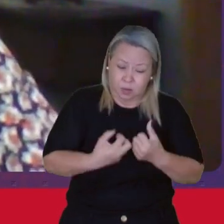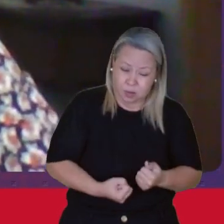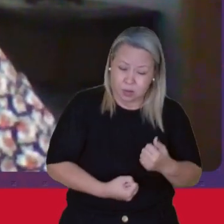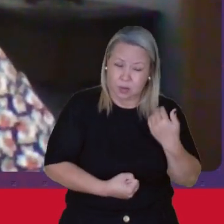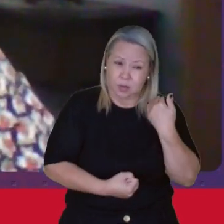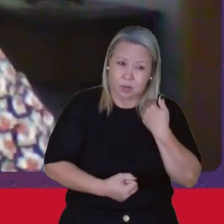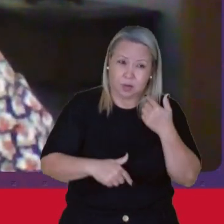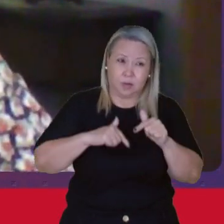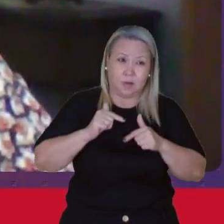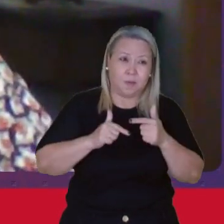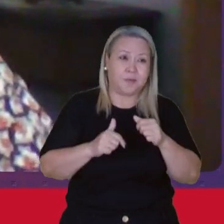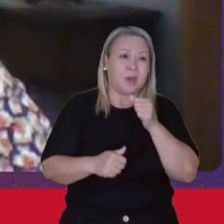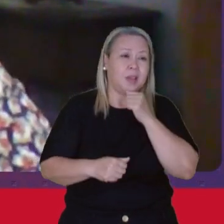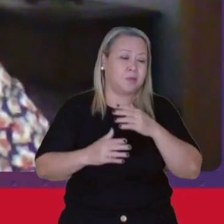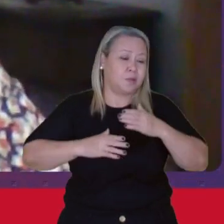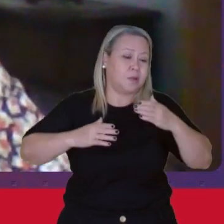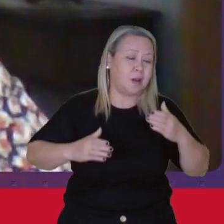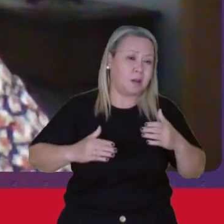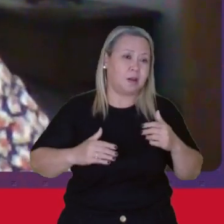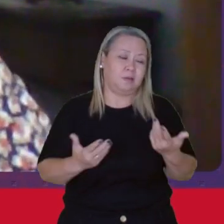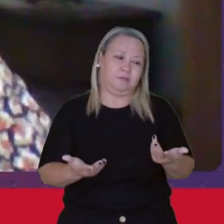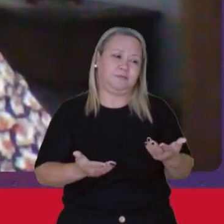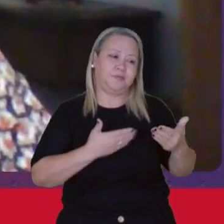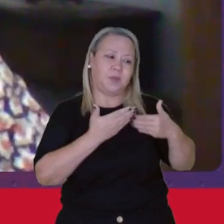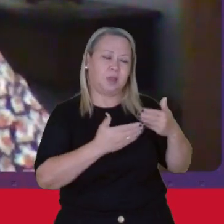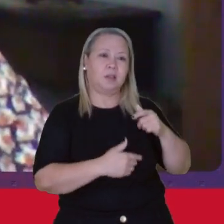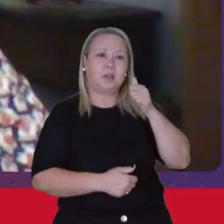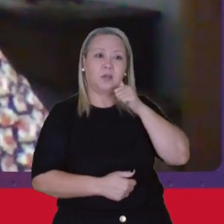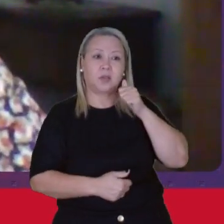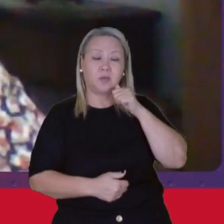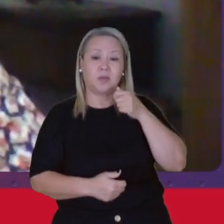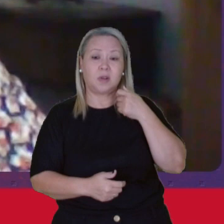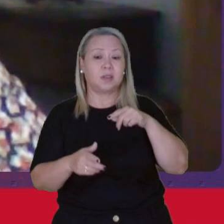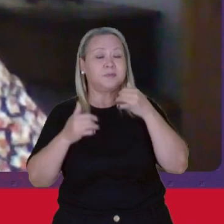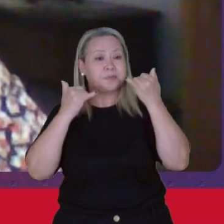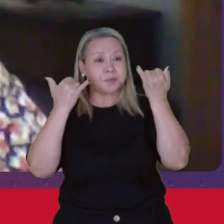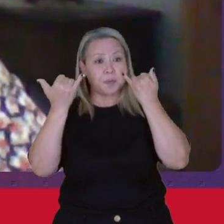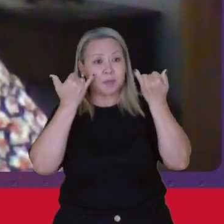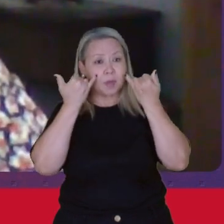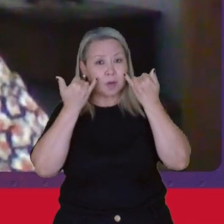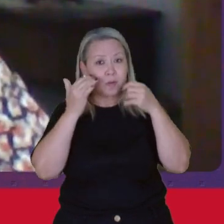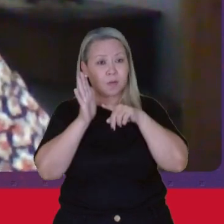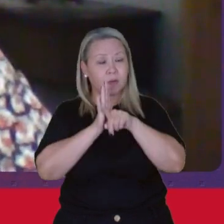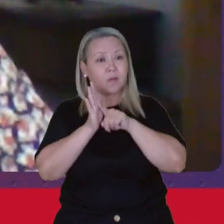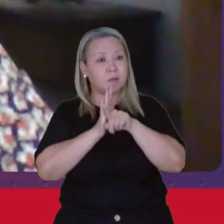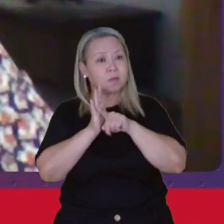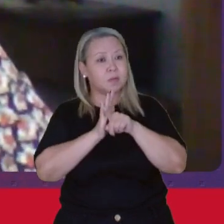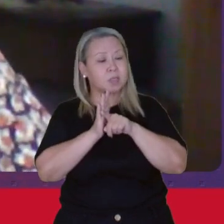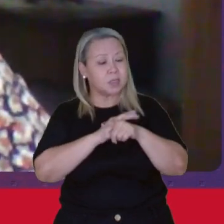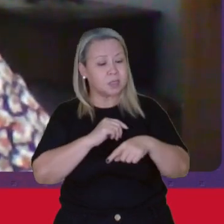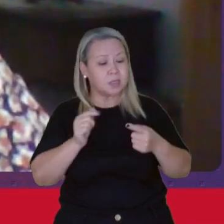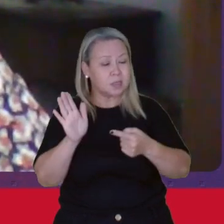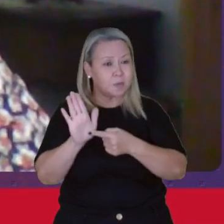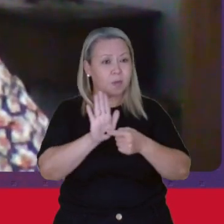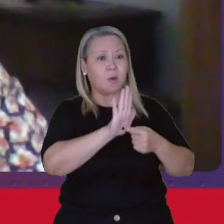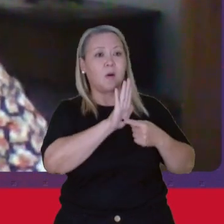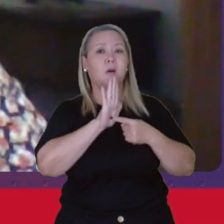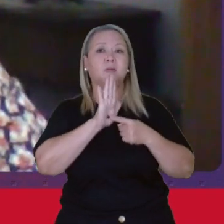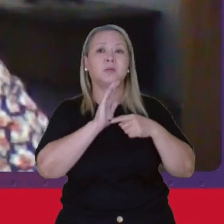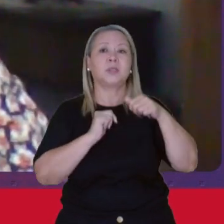Ainda é muito Grande Sobre as mulheres Os dados Mostram Por exemplo Que as mulheres